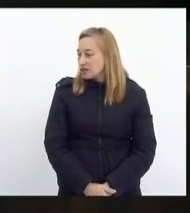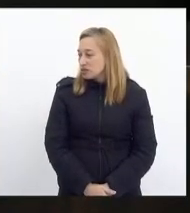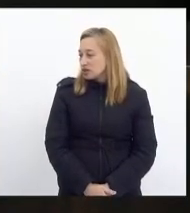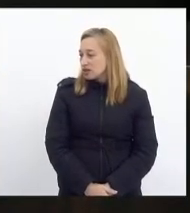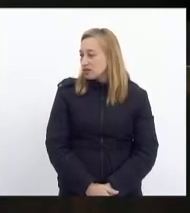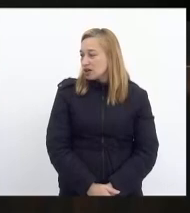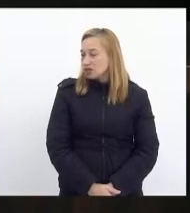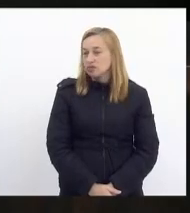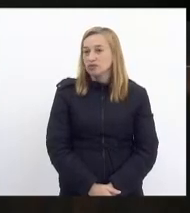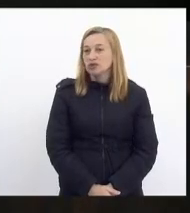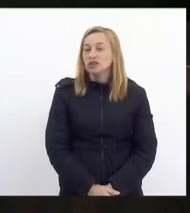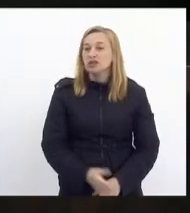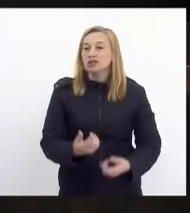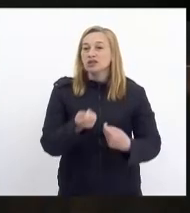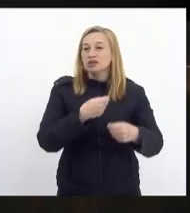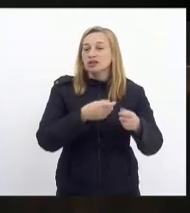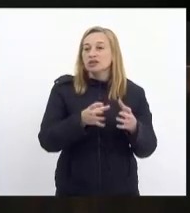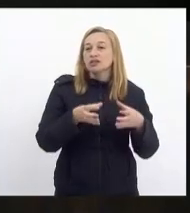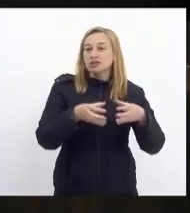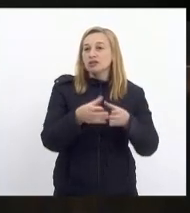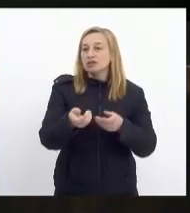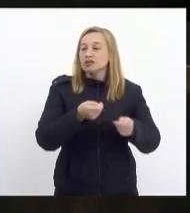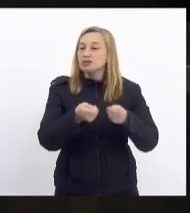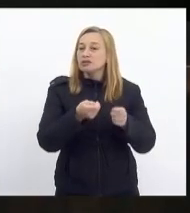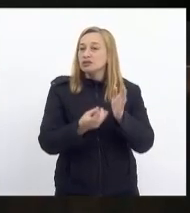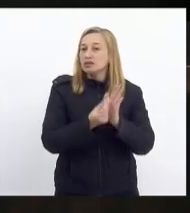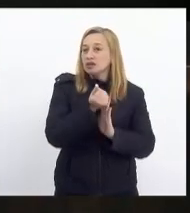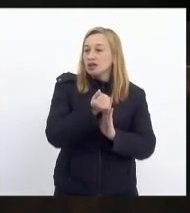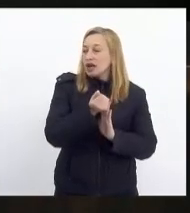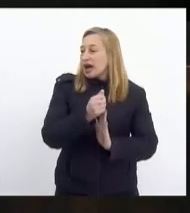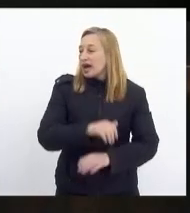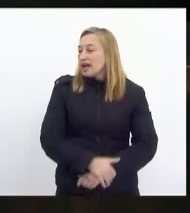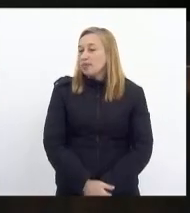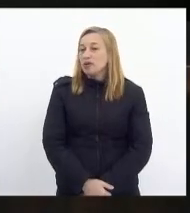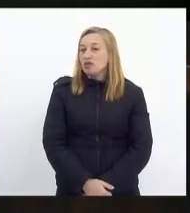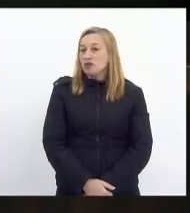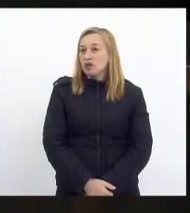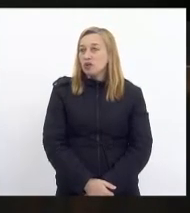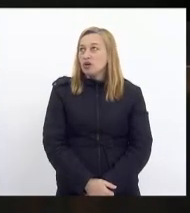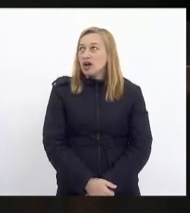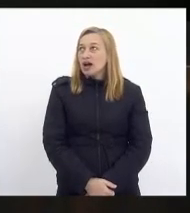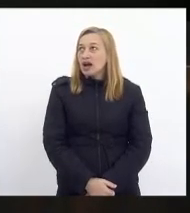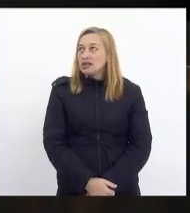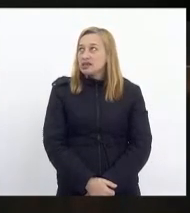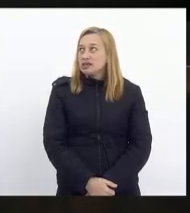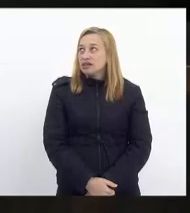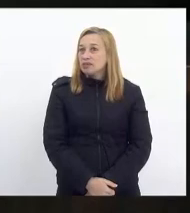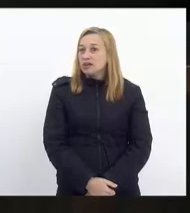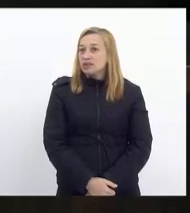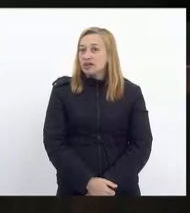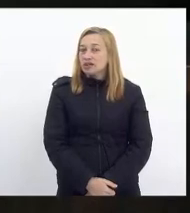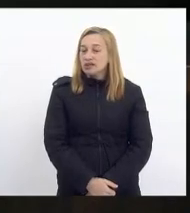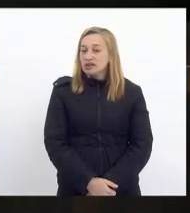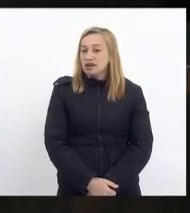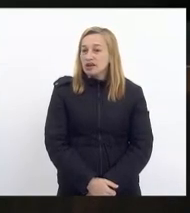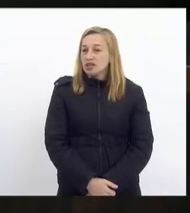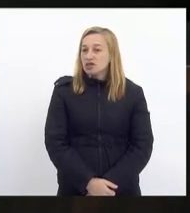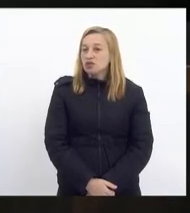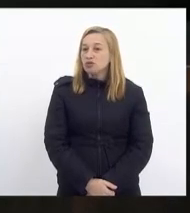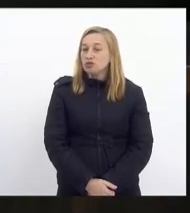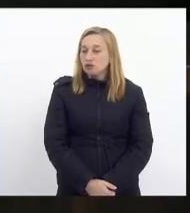Comissão de Orçamento, Finanças, Calização Financeira e Controle, deputado Márcio Canella, deputado Anderson Alexandre,